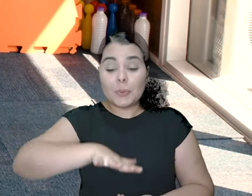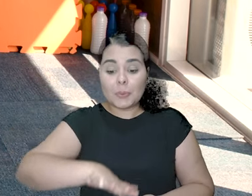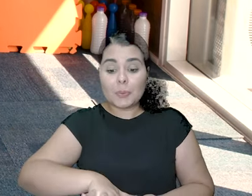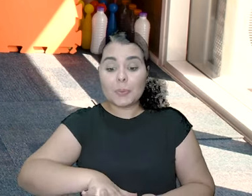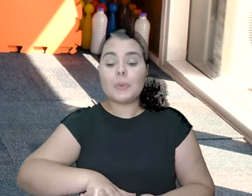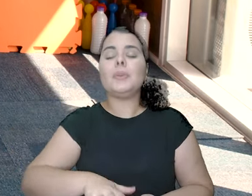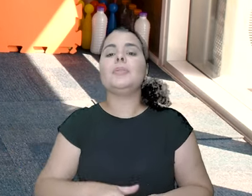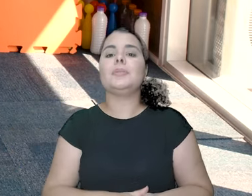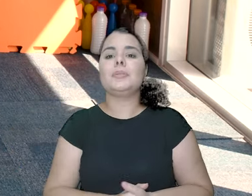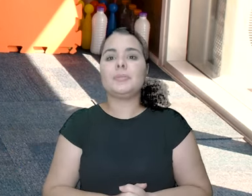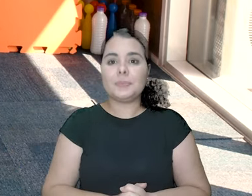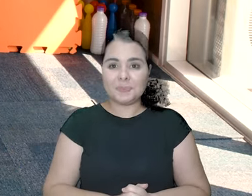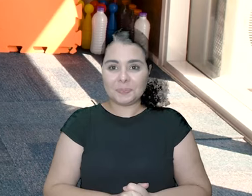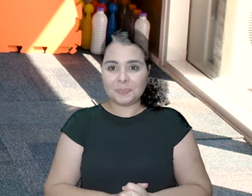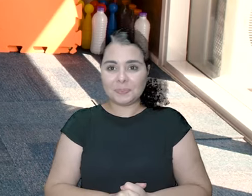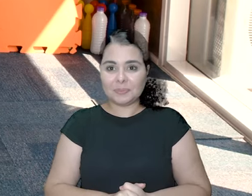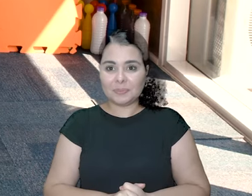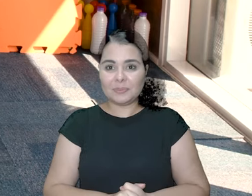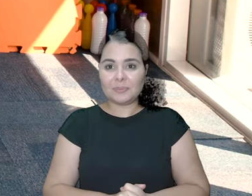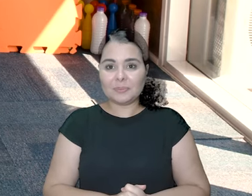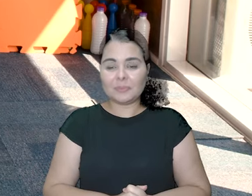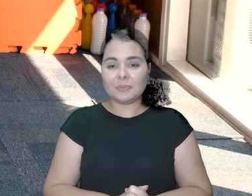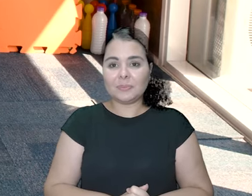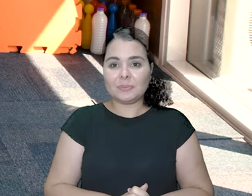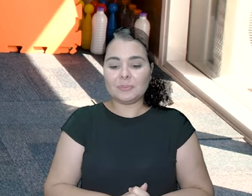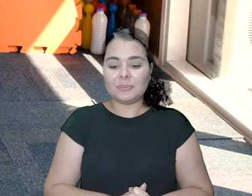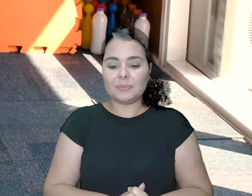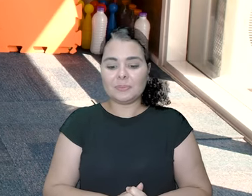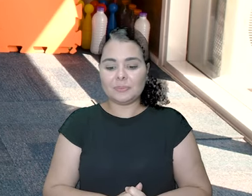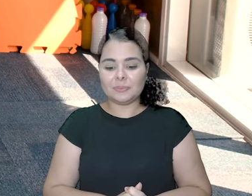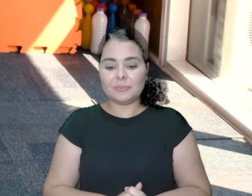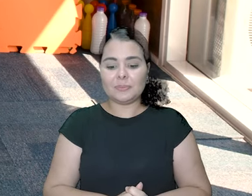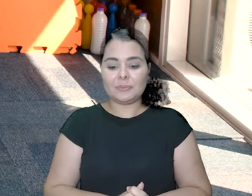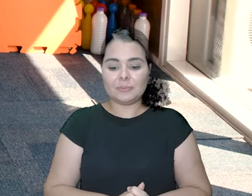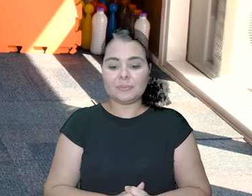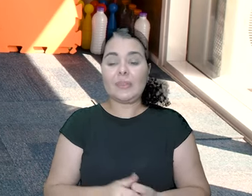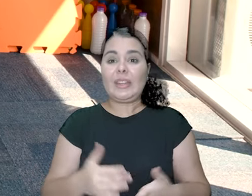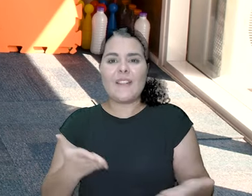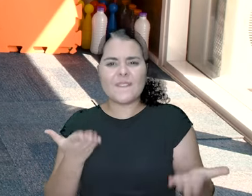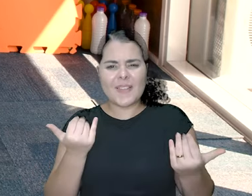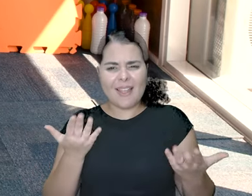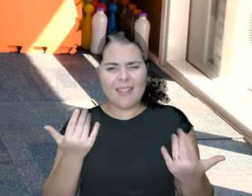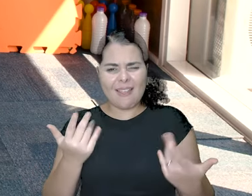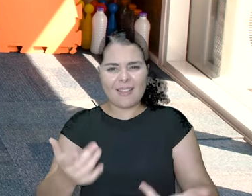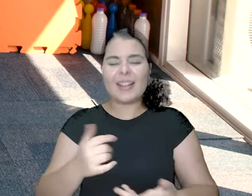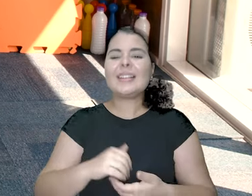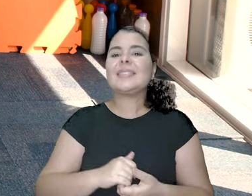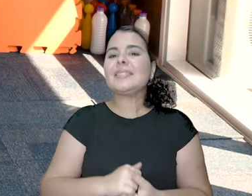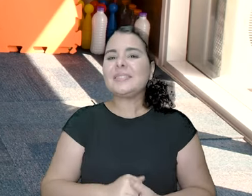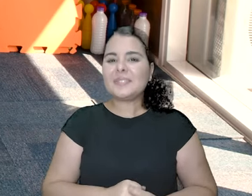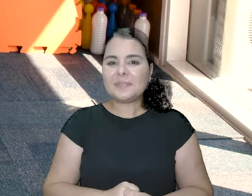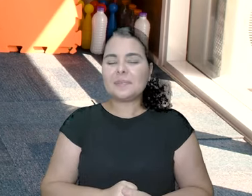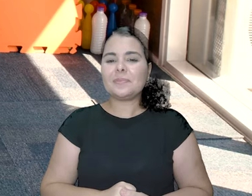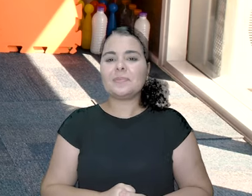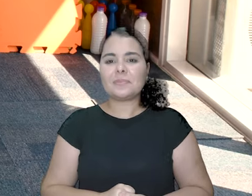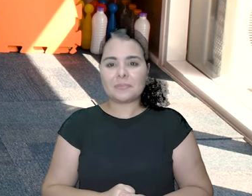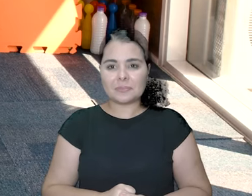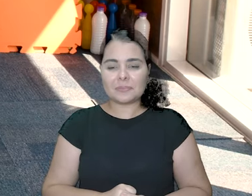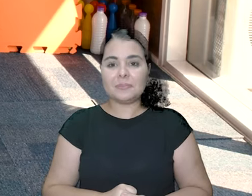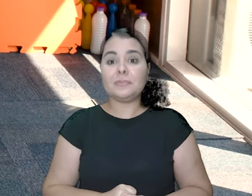Pega o ovo lá em cima e quebra no joelho. Pega o ovo lá em cima e quebra no joelho. E vai!